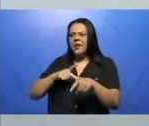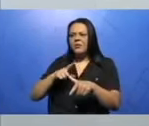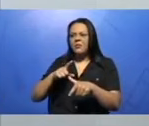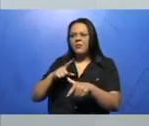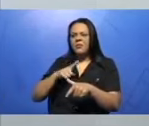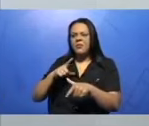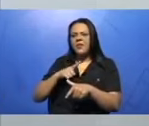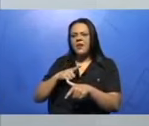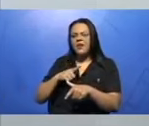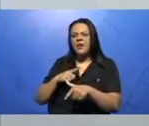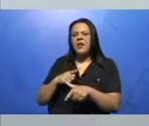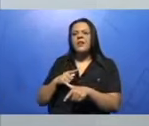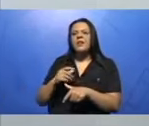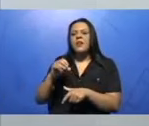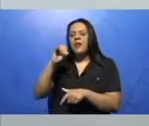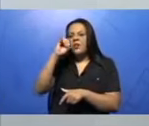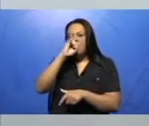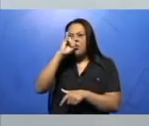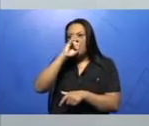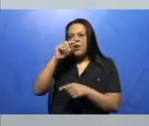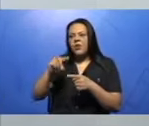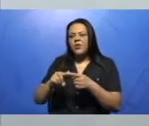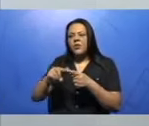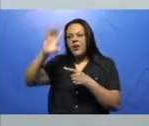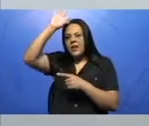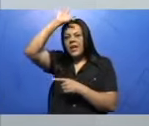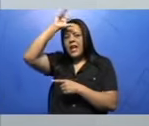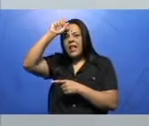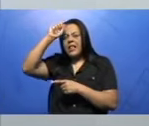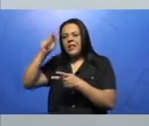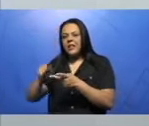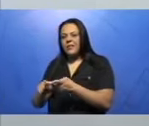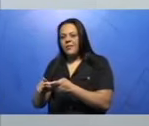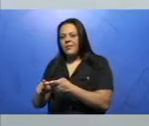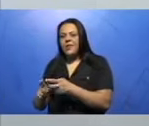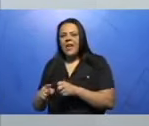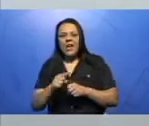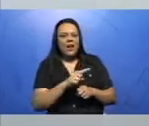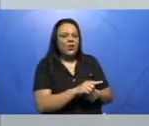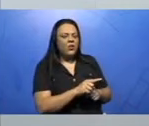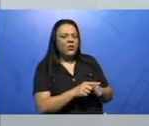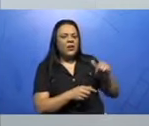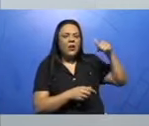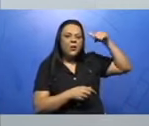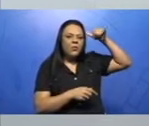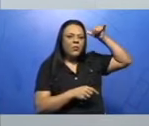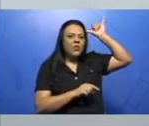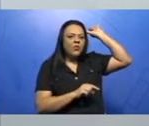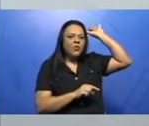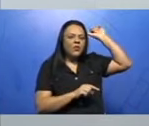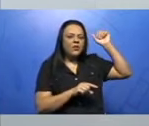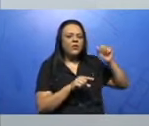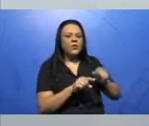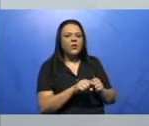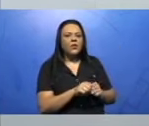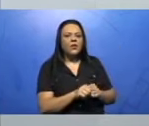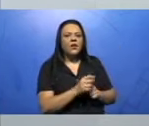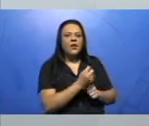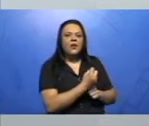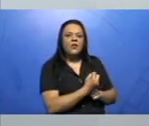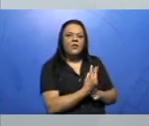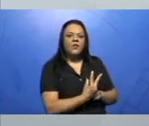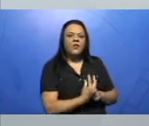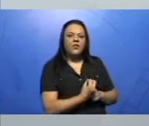galináceos e de suínos. No entanto, de bovinos, olha só, 22% da produção mundial de bovinos vem do continente